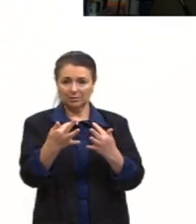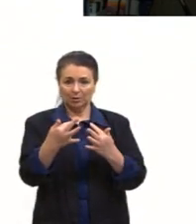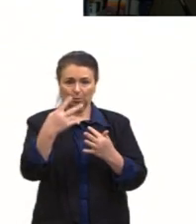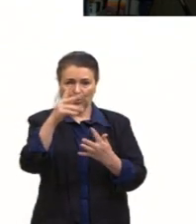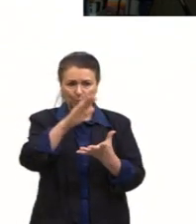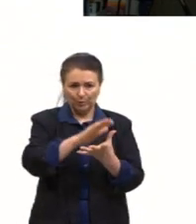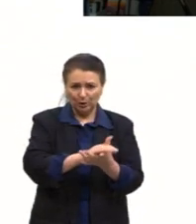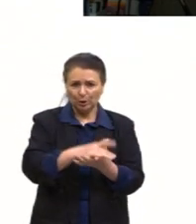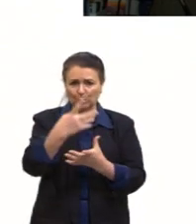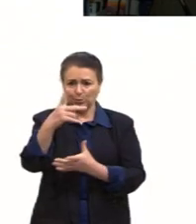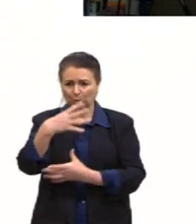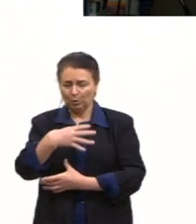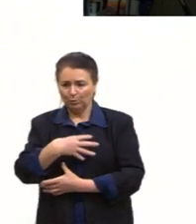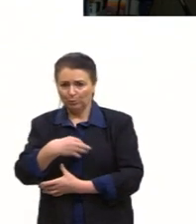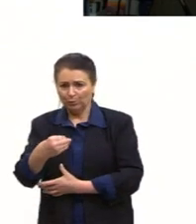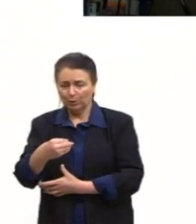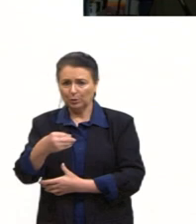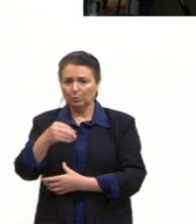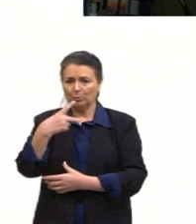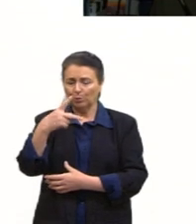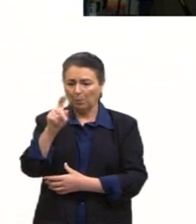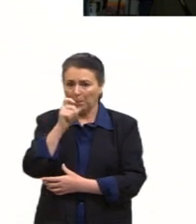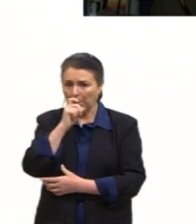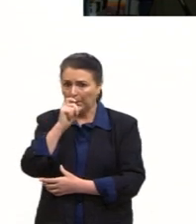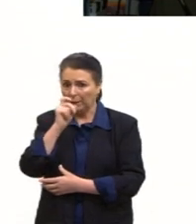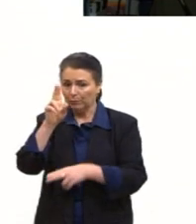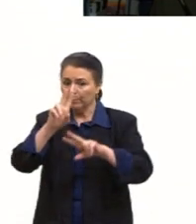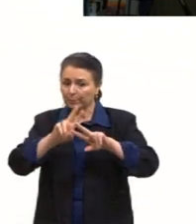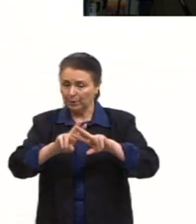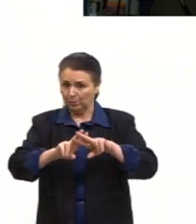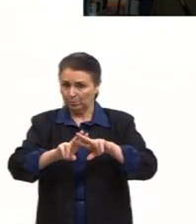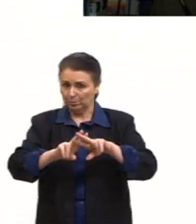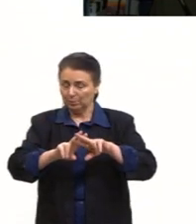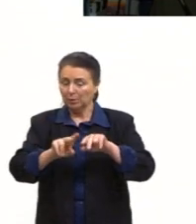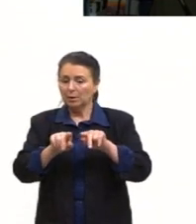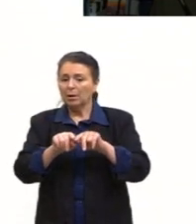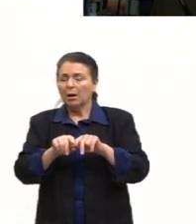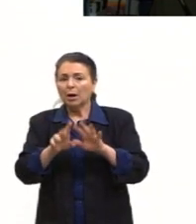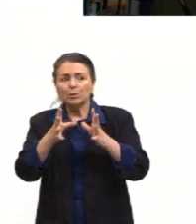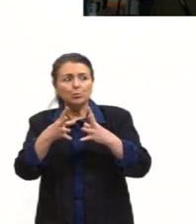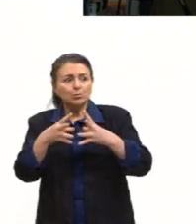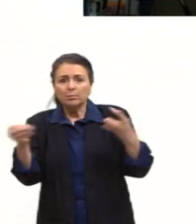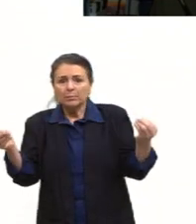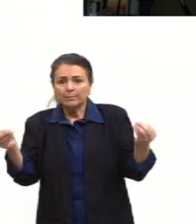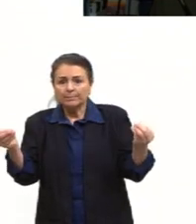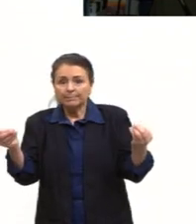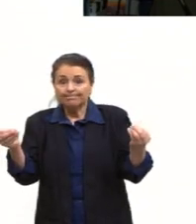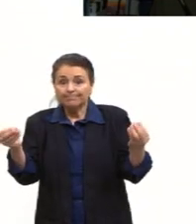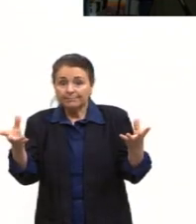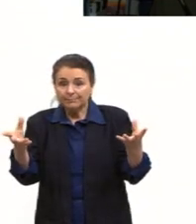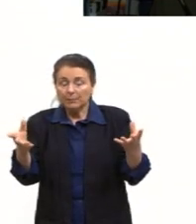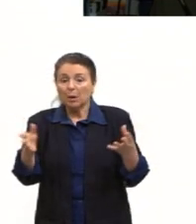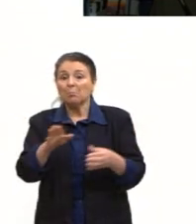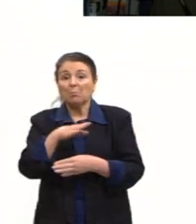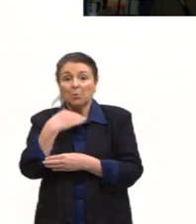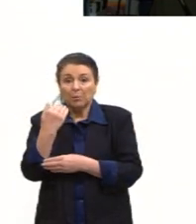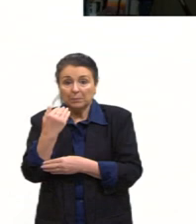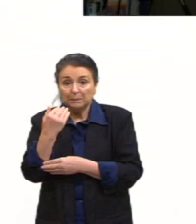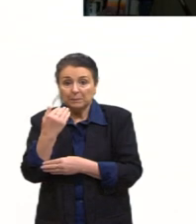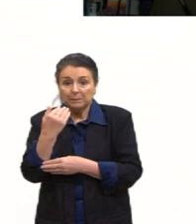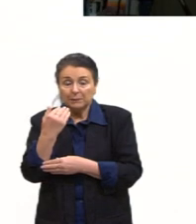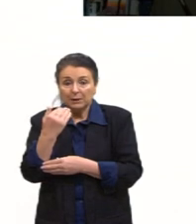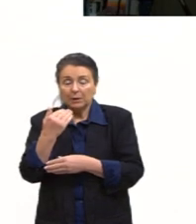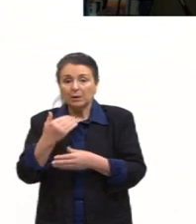marido, o teu filho, o teu pai foi preso pela ditadura. As pessoas simplesmente desapareciam, eram mortas. E,